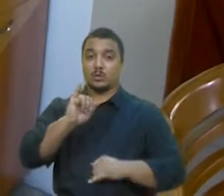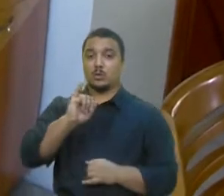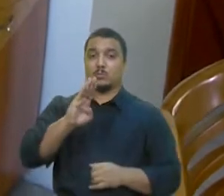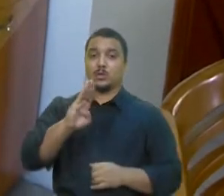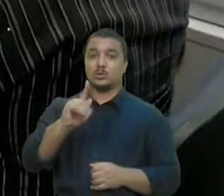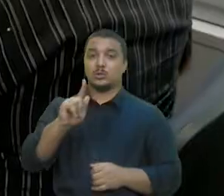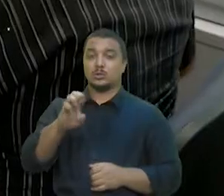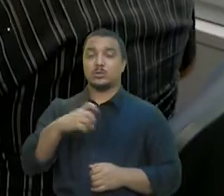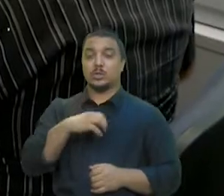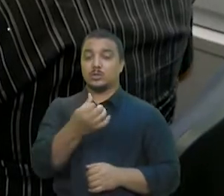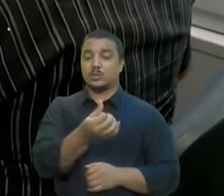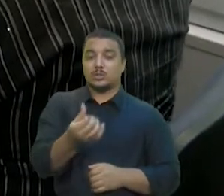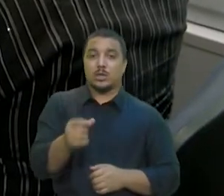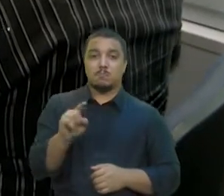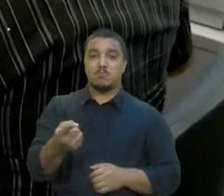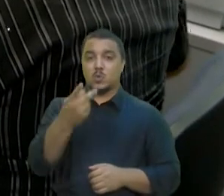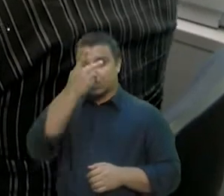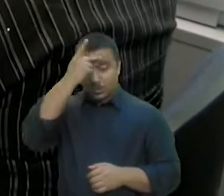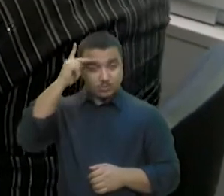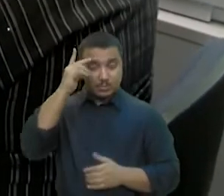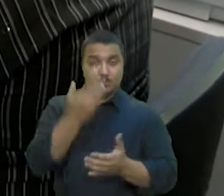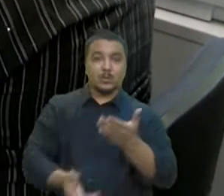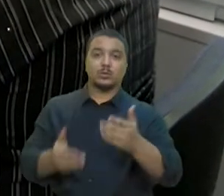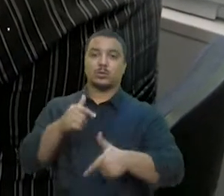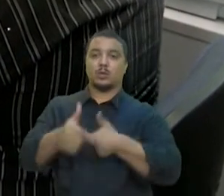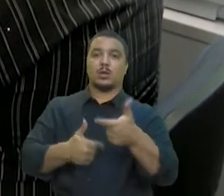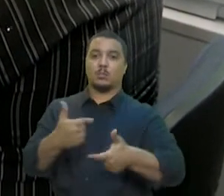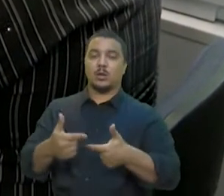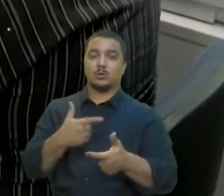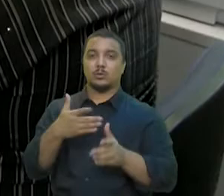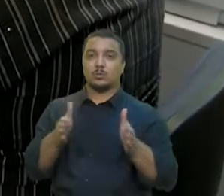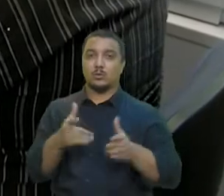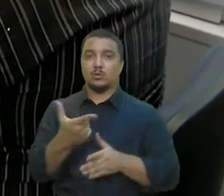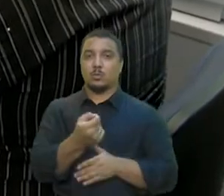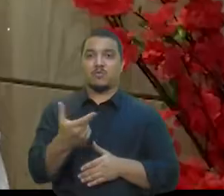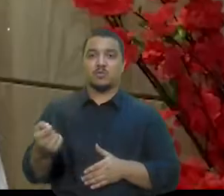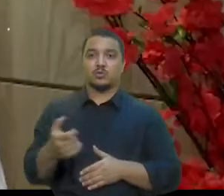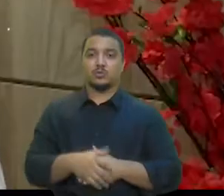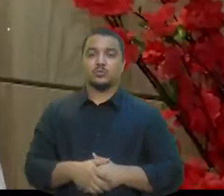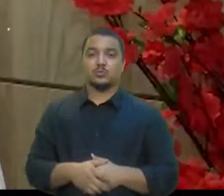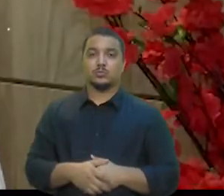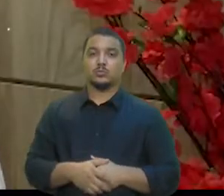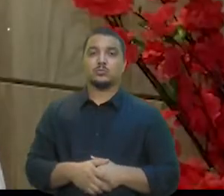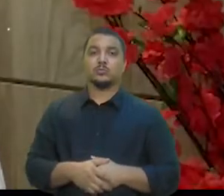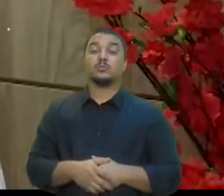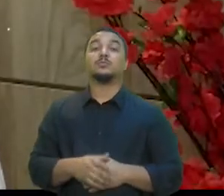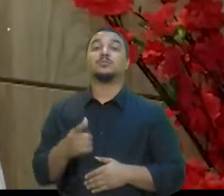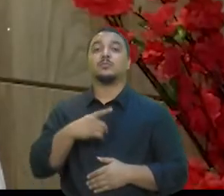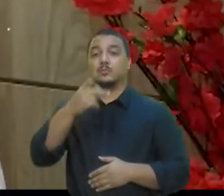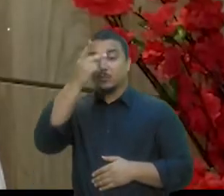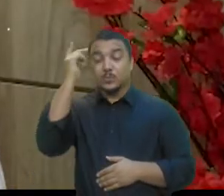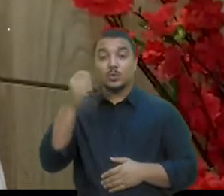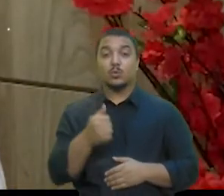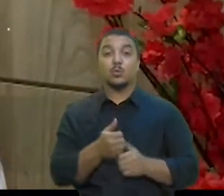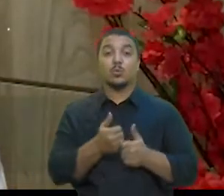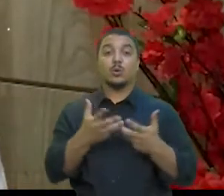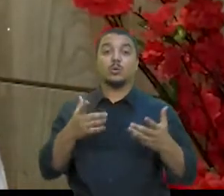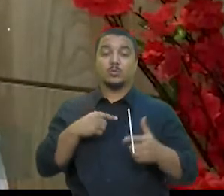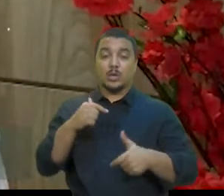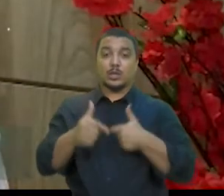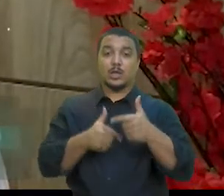66 mil pessoas perderam seus empregos somente em 2020. O número de pessoas ocupadas no trabalho